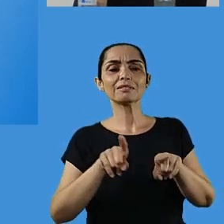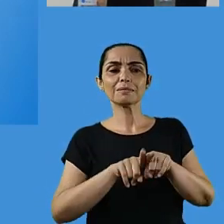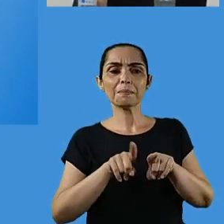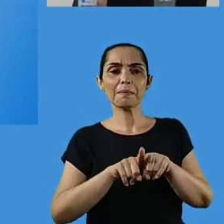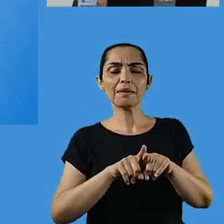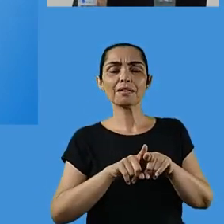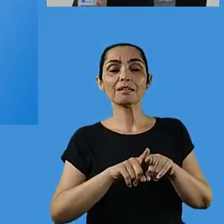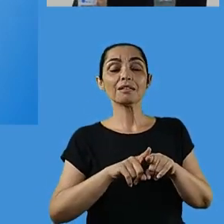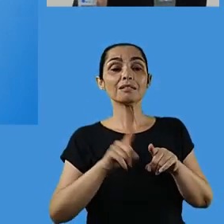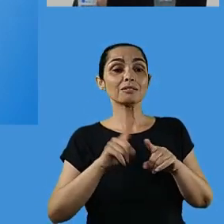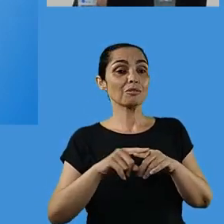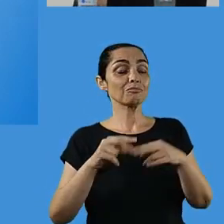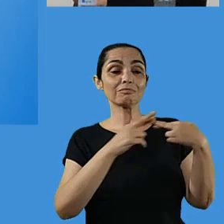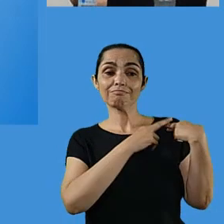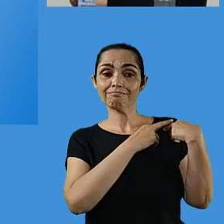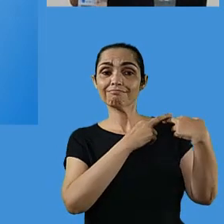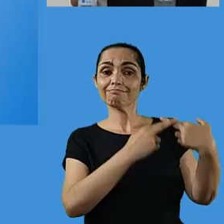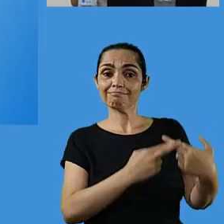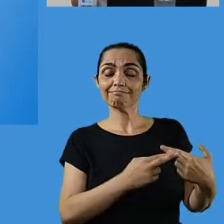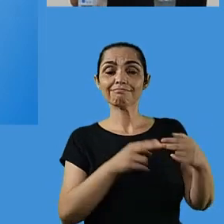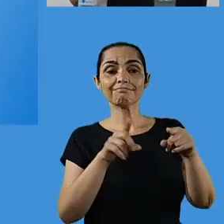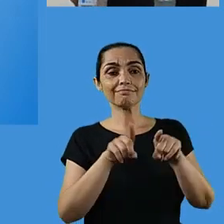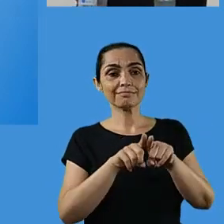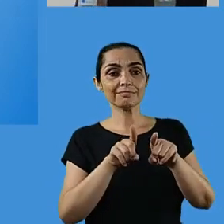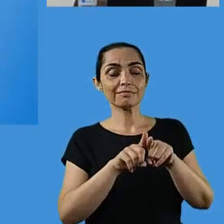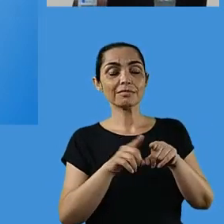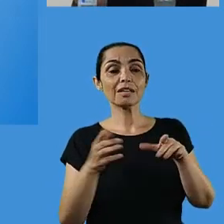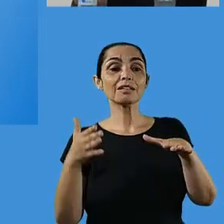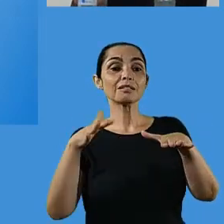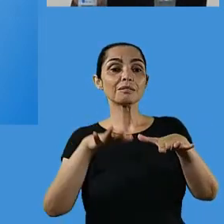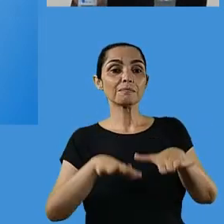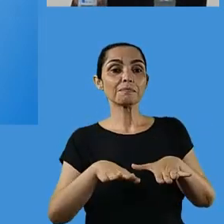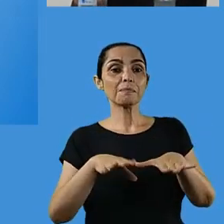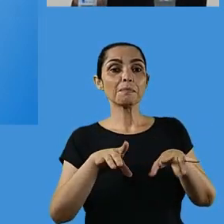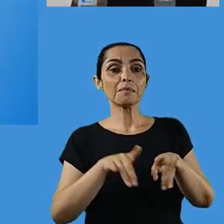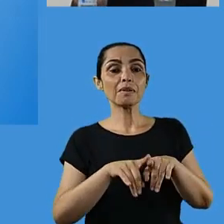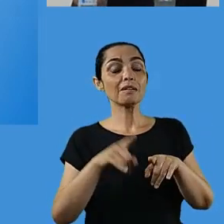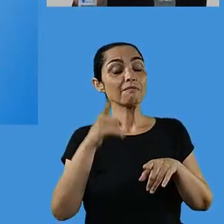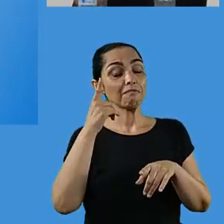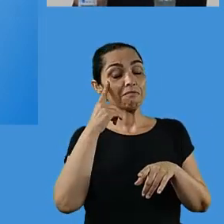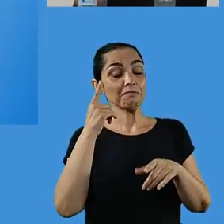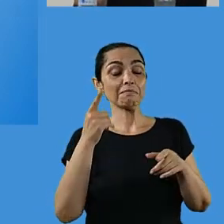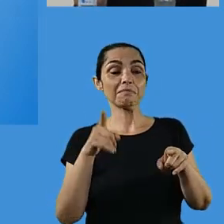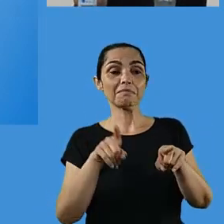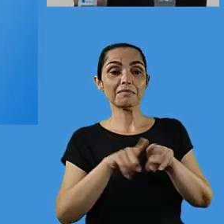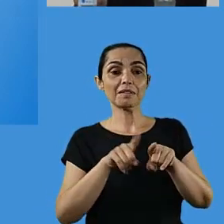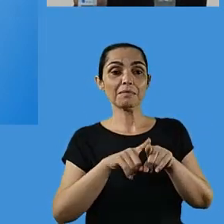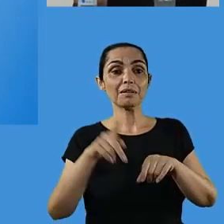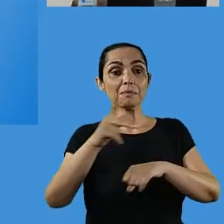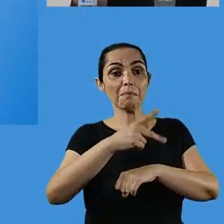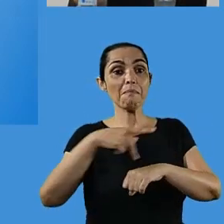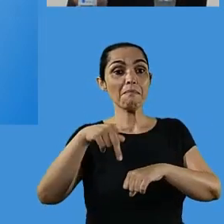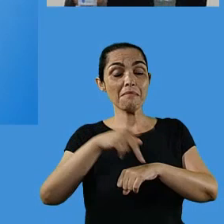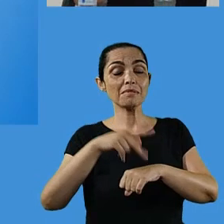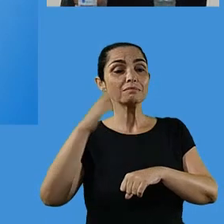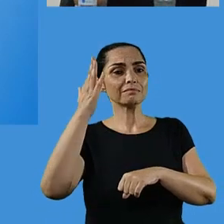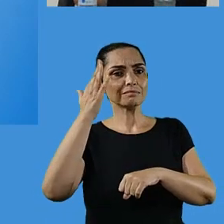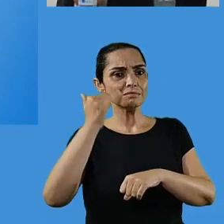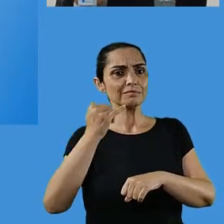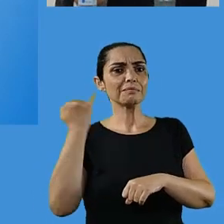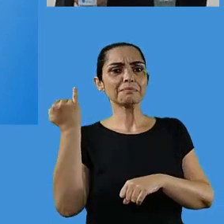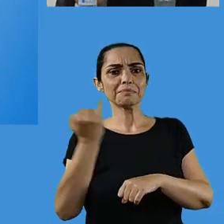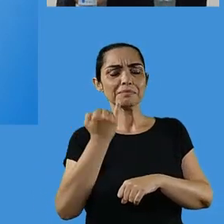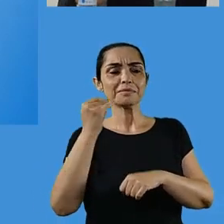profissionais extremamente competentes, que nós somos uma rede alinhada com o processo de inclusão,